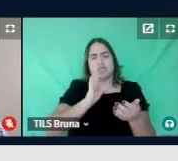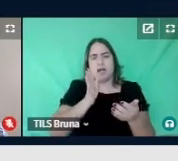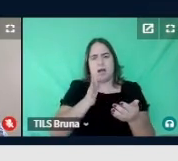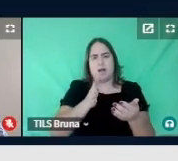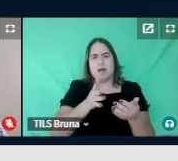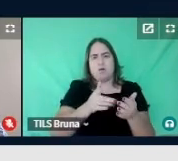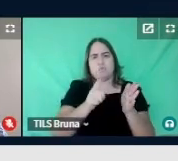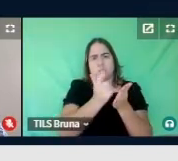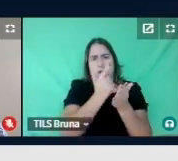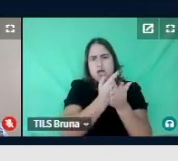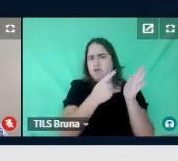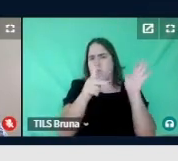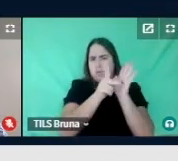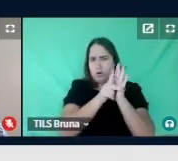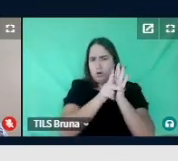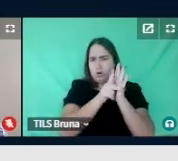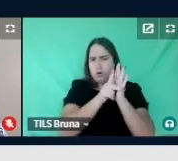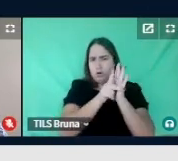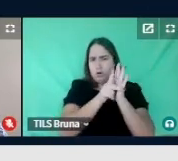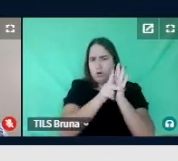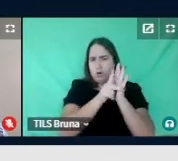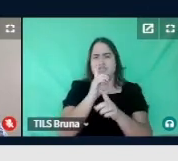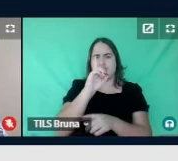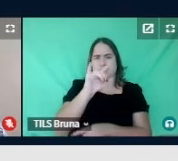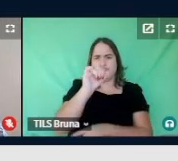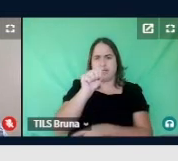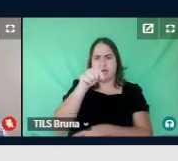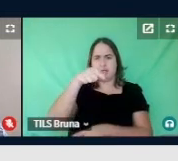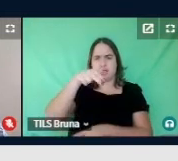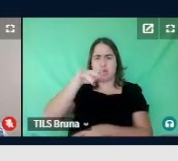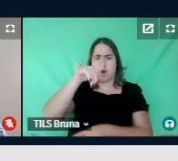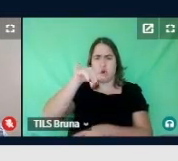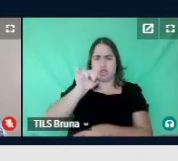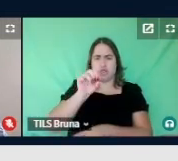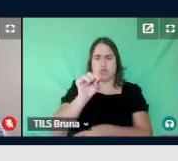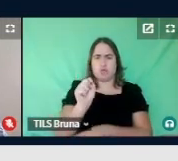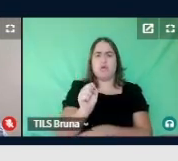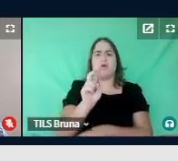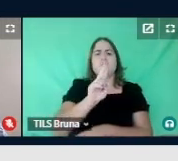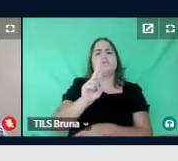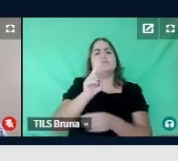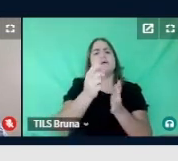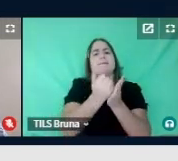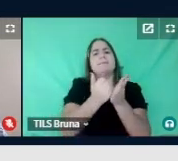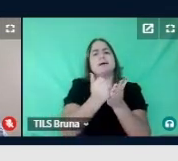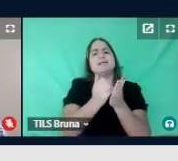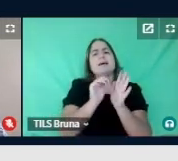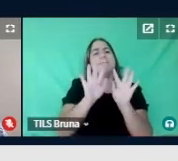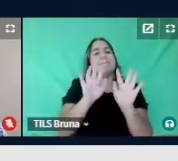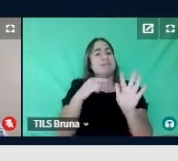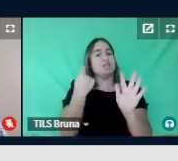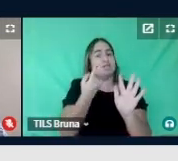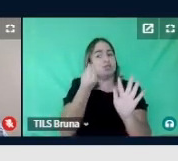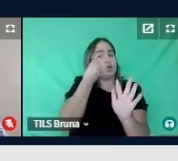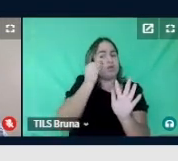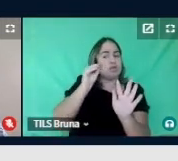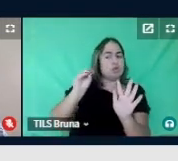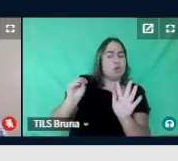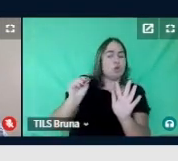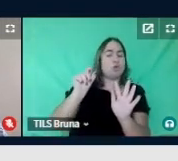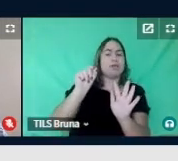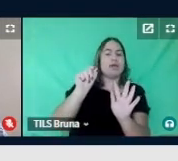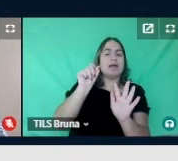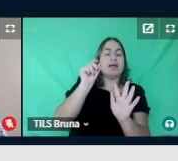dos transtornos mentais e a classificação internacional das doenças. Mas nós não ignoramos as histórias de